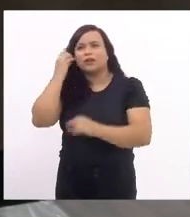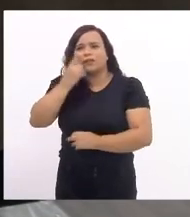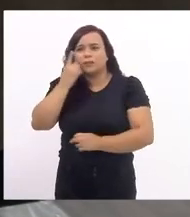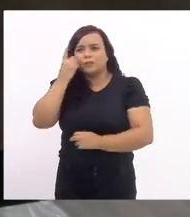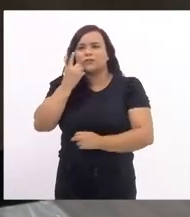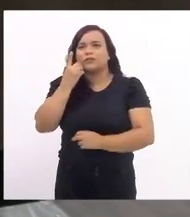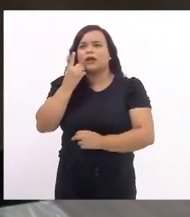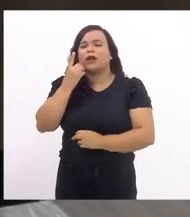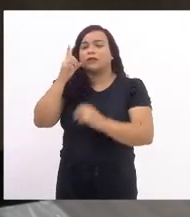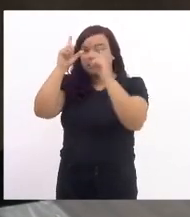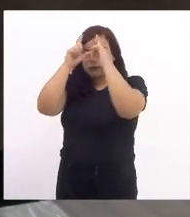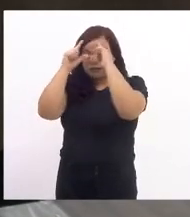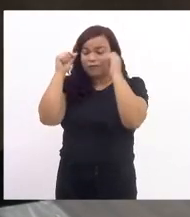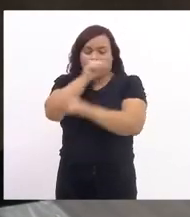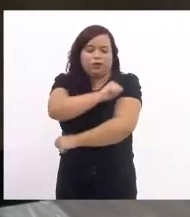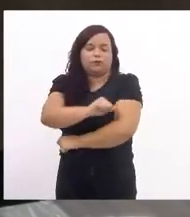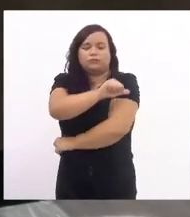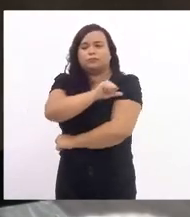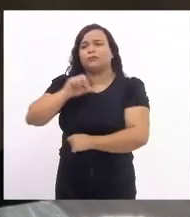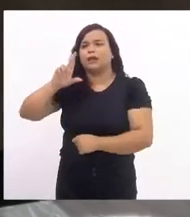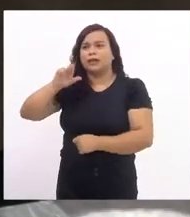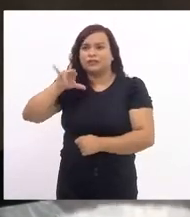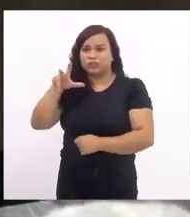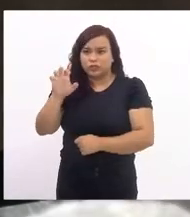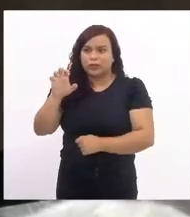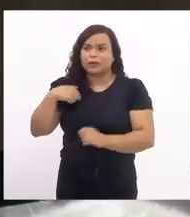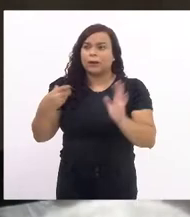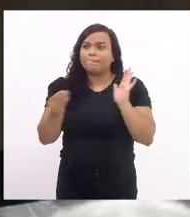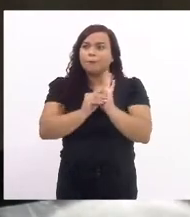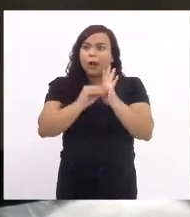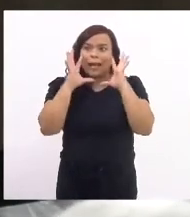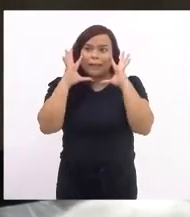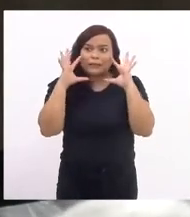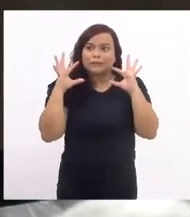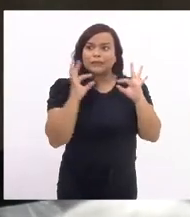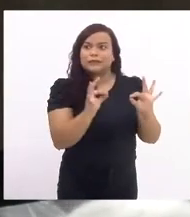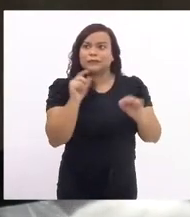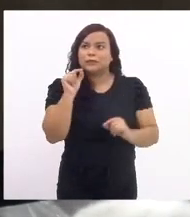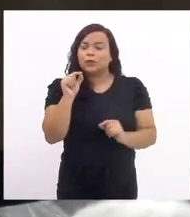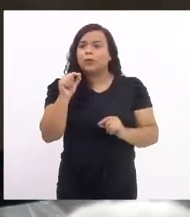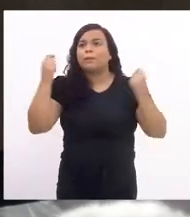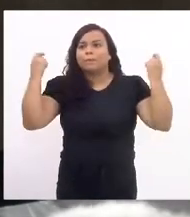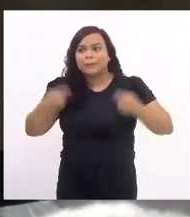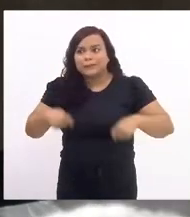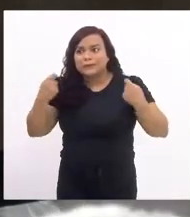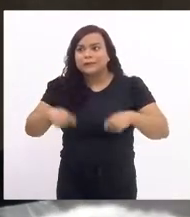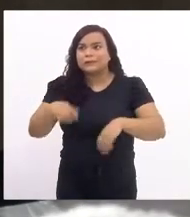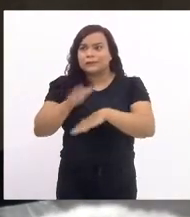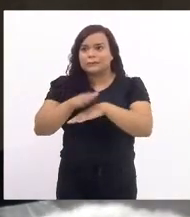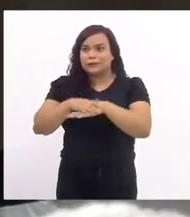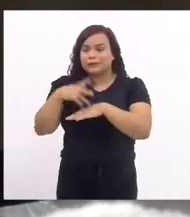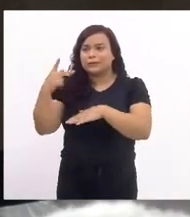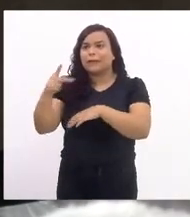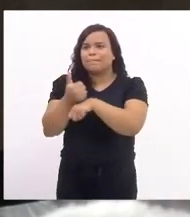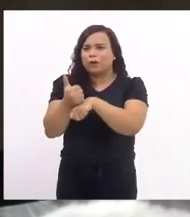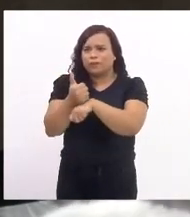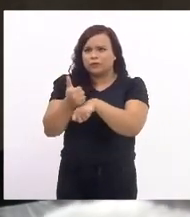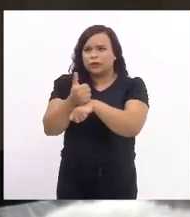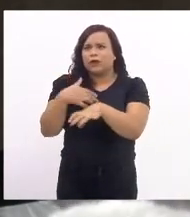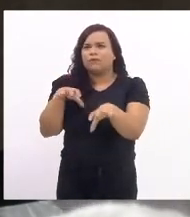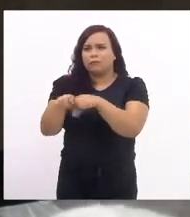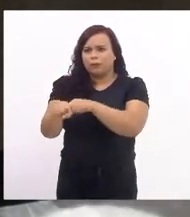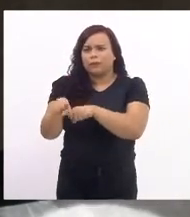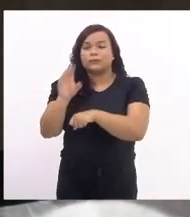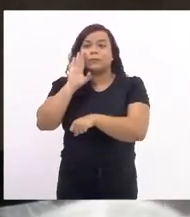Rejane, em que ela chama a atenção da necessidade de que a formação dos profissionais, sobretudo